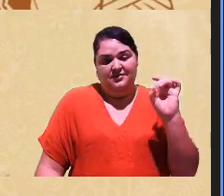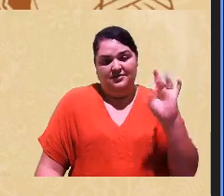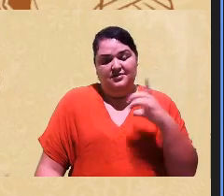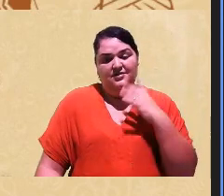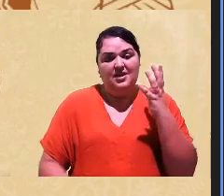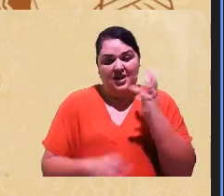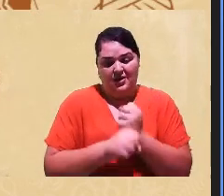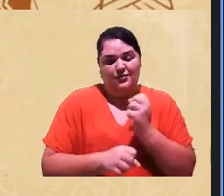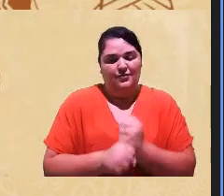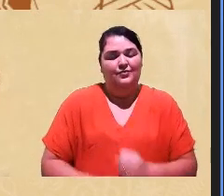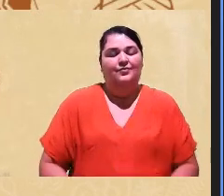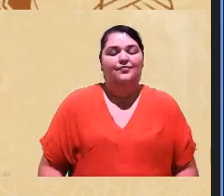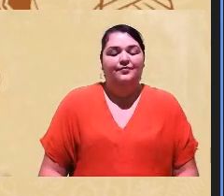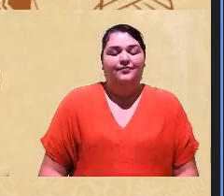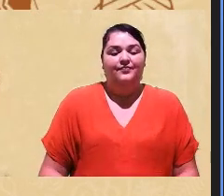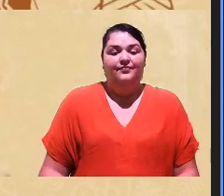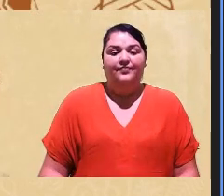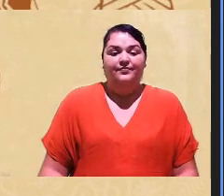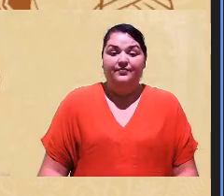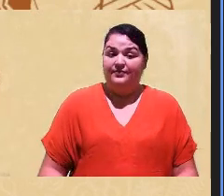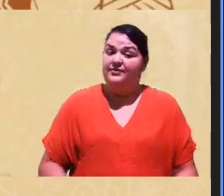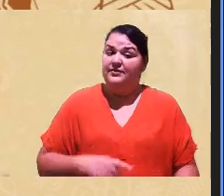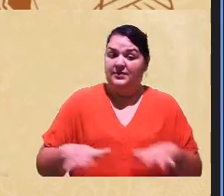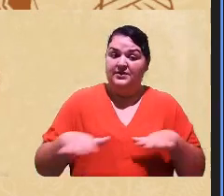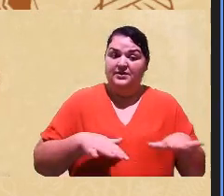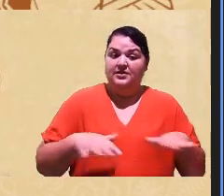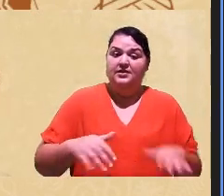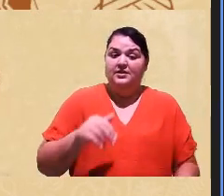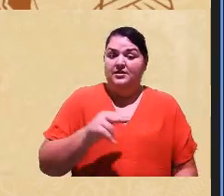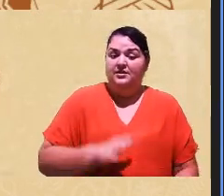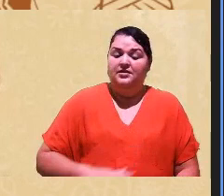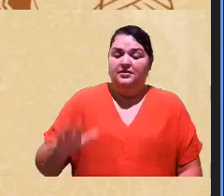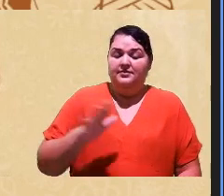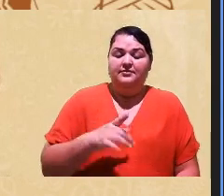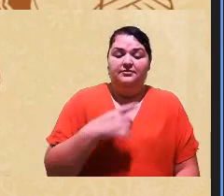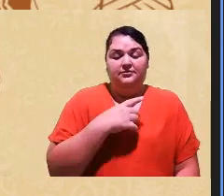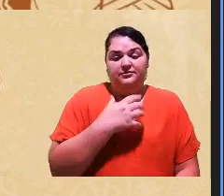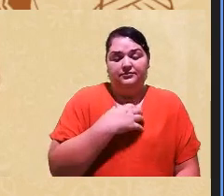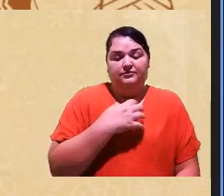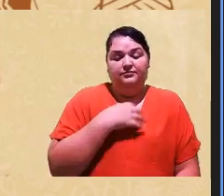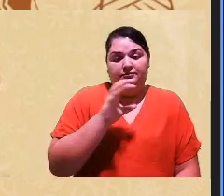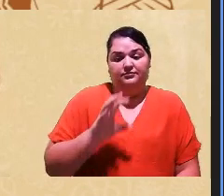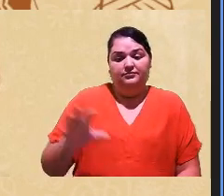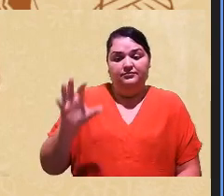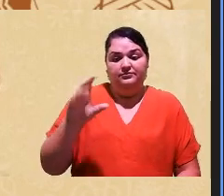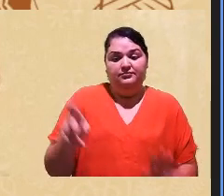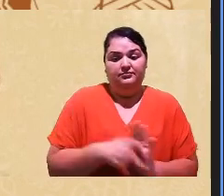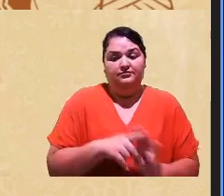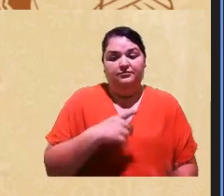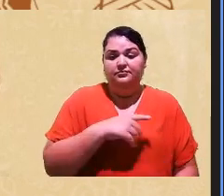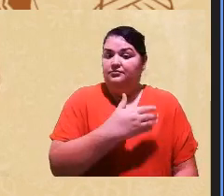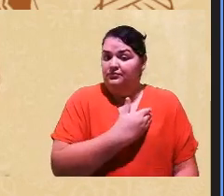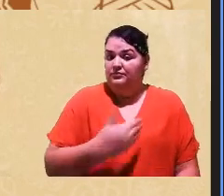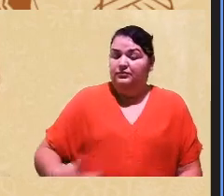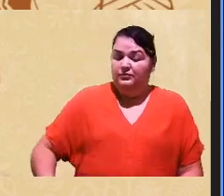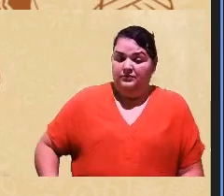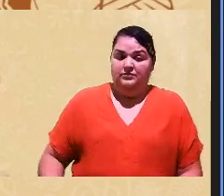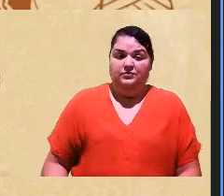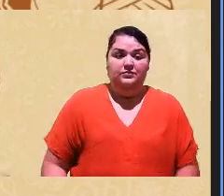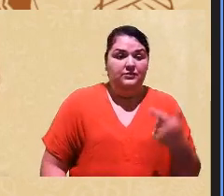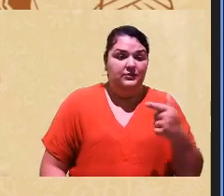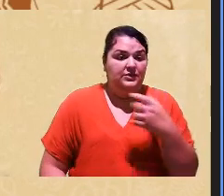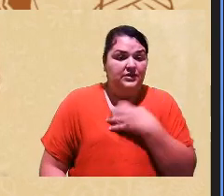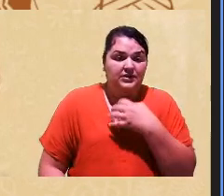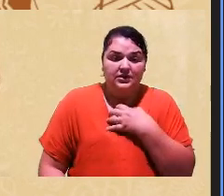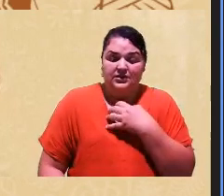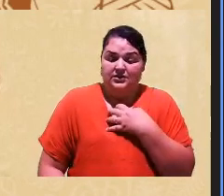então há um movimento nacional de tensionamento das instituições dos órgãos públicos não faz nenhum sentido se